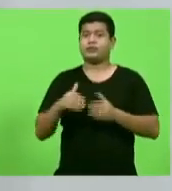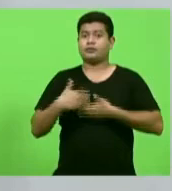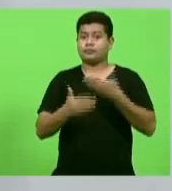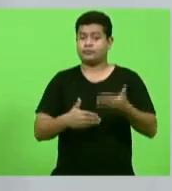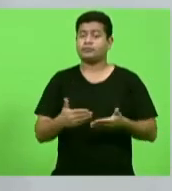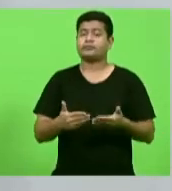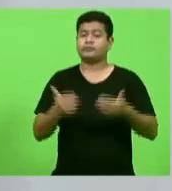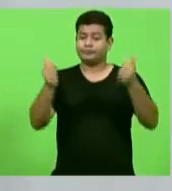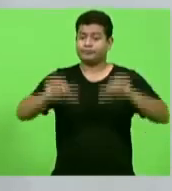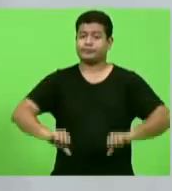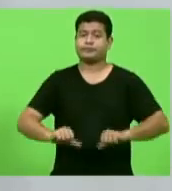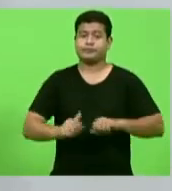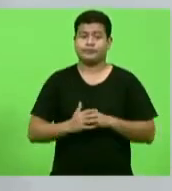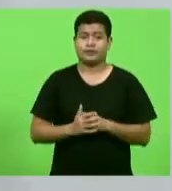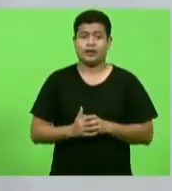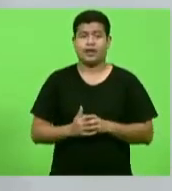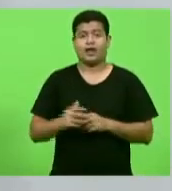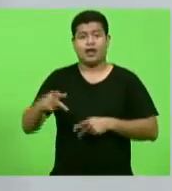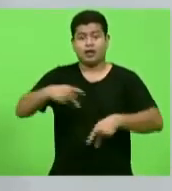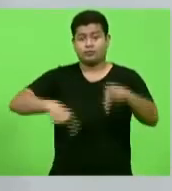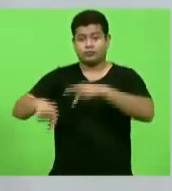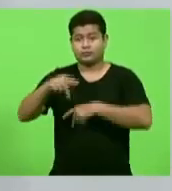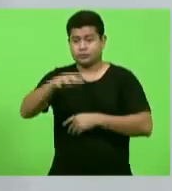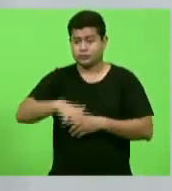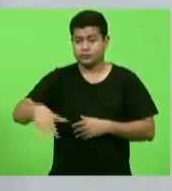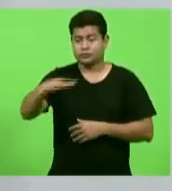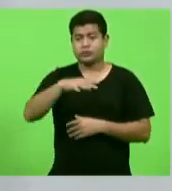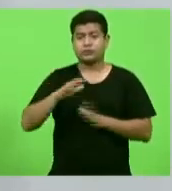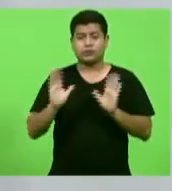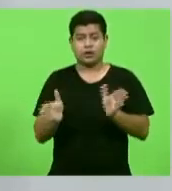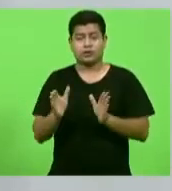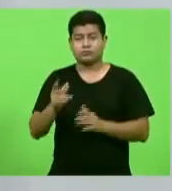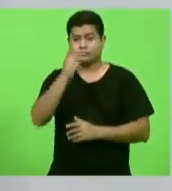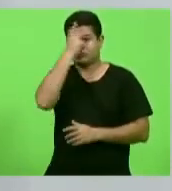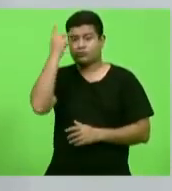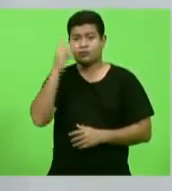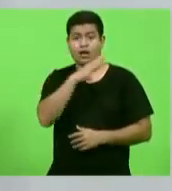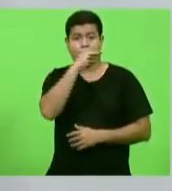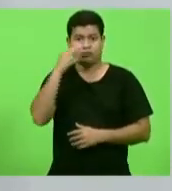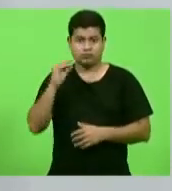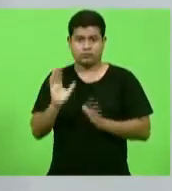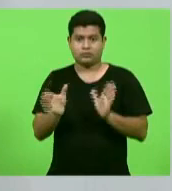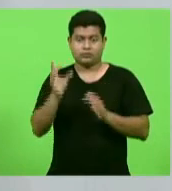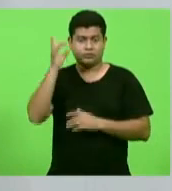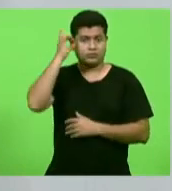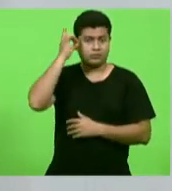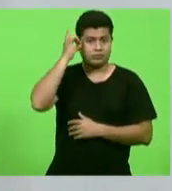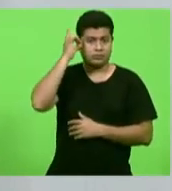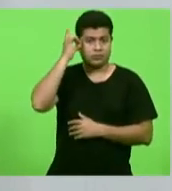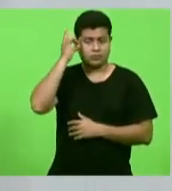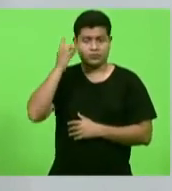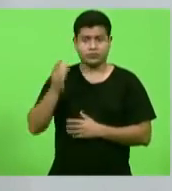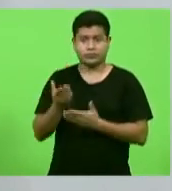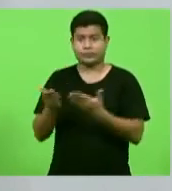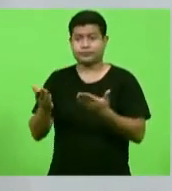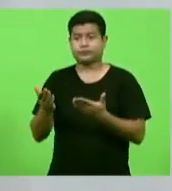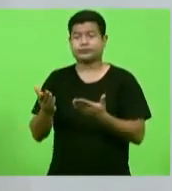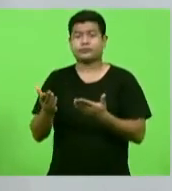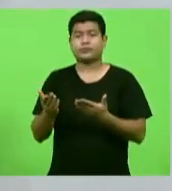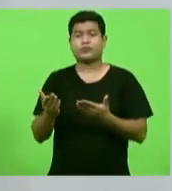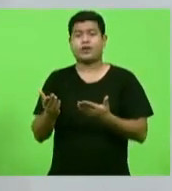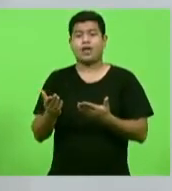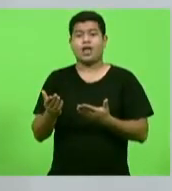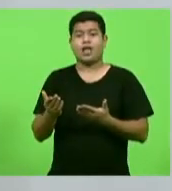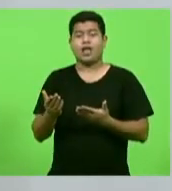Na população geral, além disso, os adultos com síndrome de Down apresentam condições de saúde associadas a um